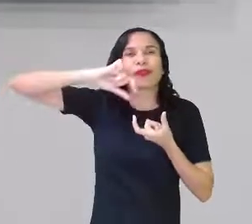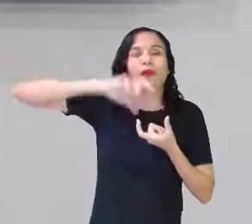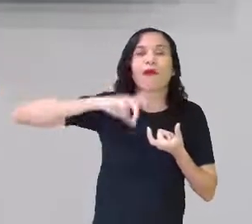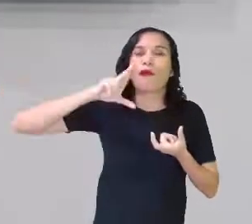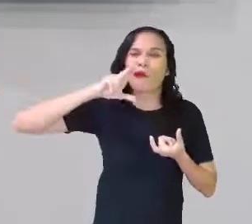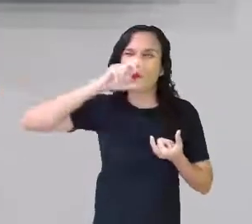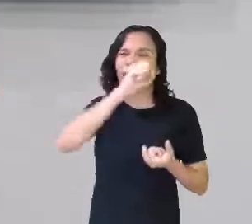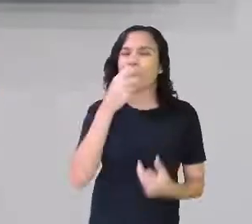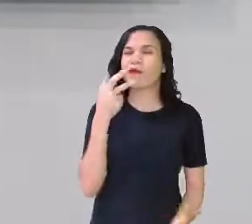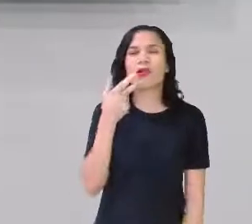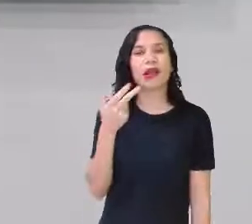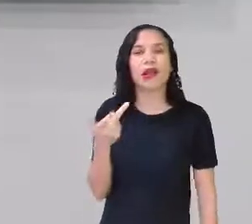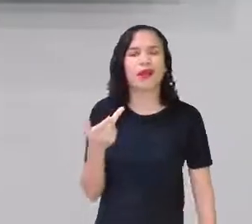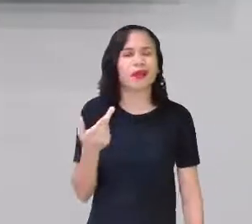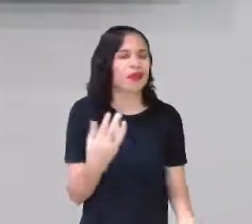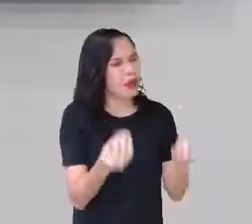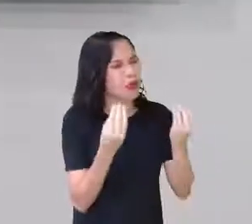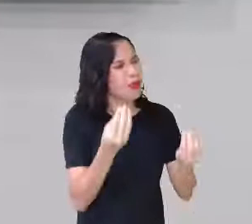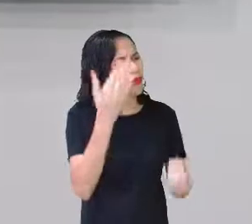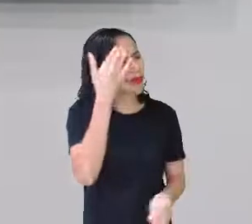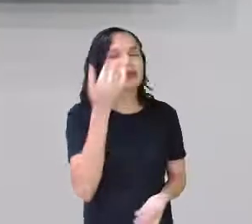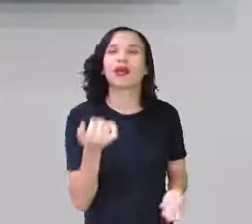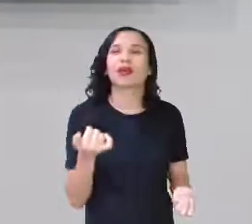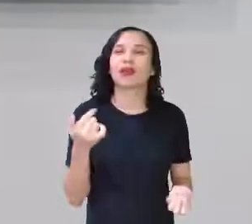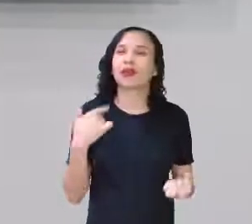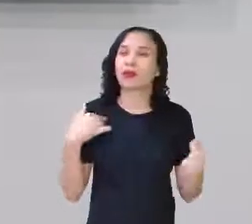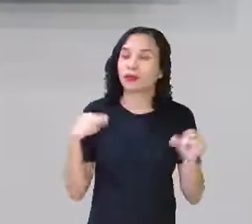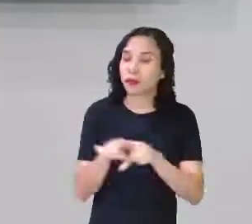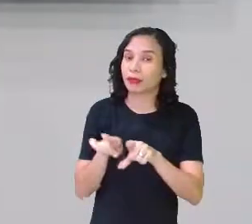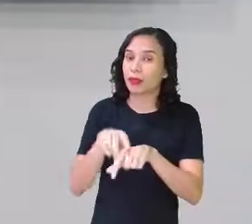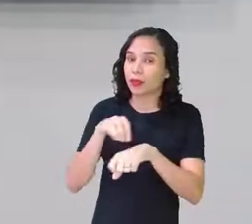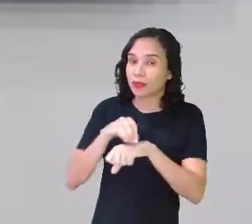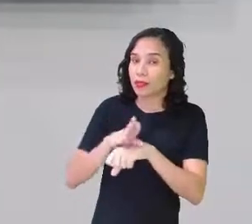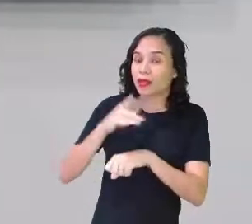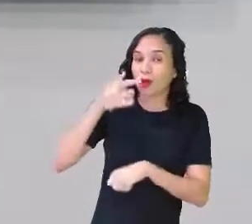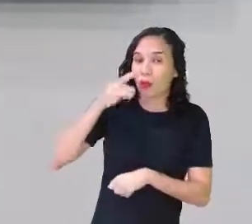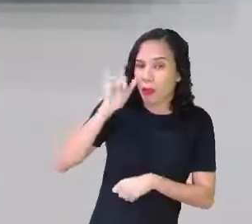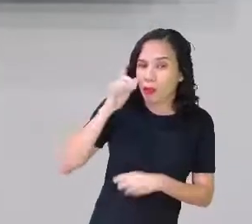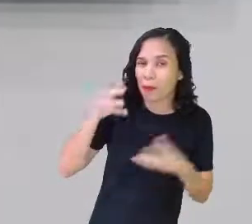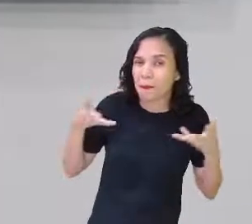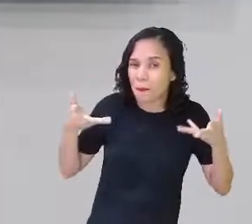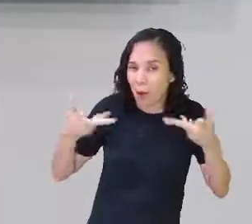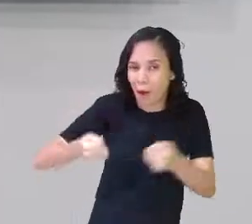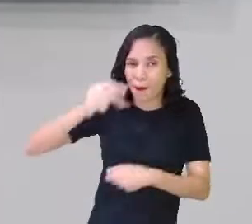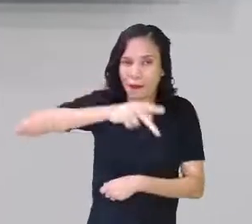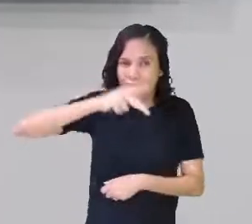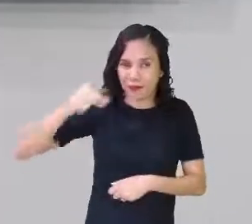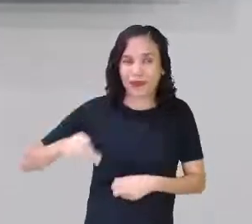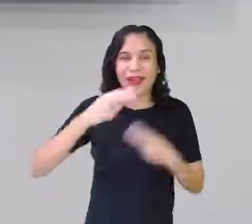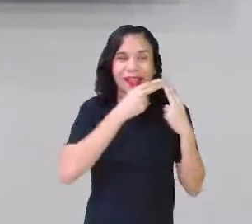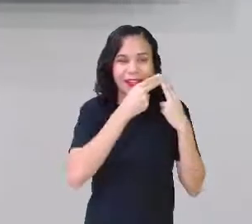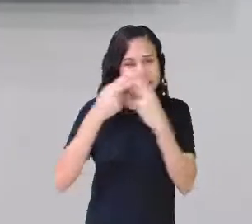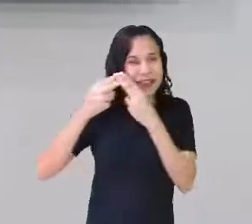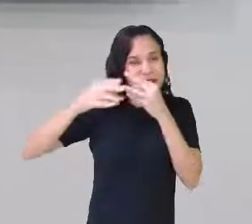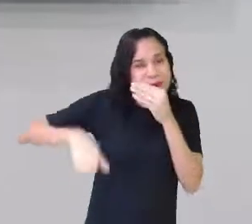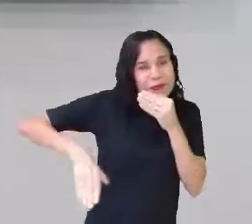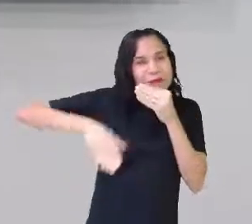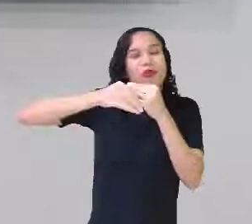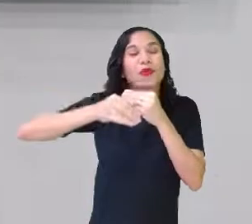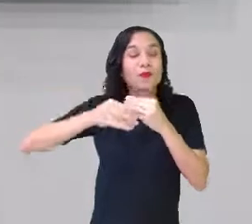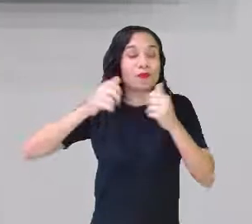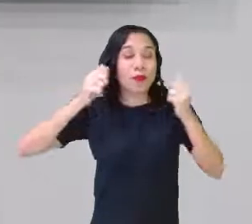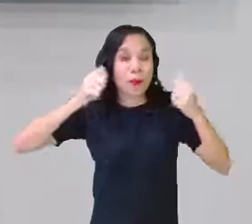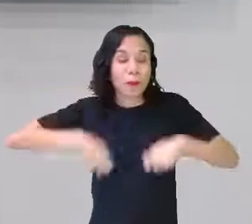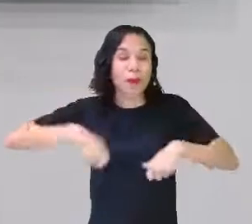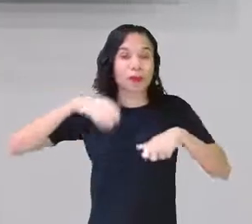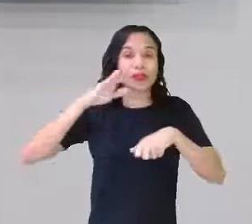Ô professora, como eu vou saber? Eu também dei uma diquinha ontem maravilhosa e a professora Elis ainda complementou. Você